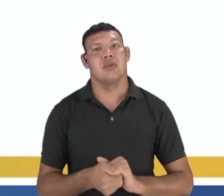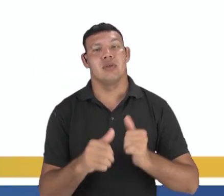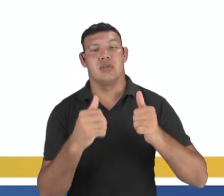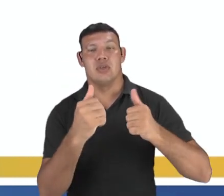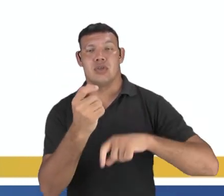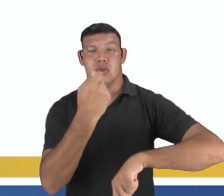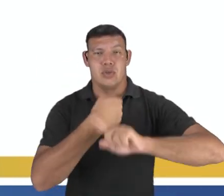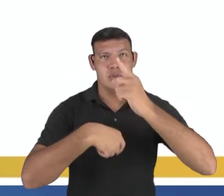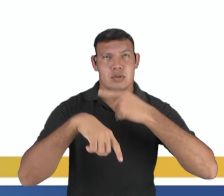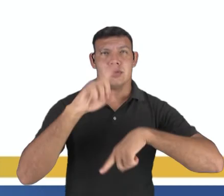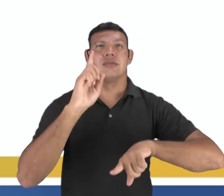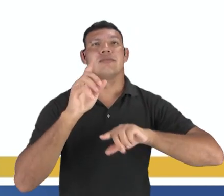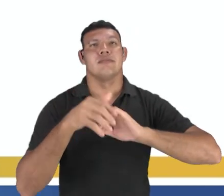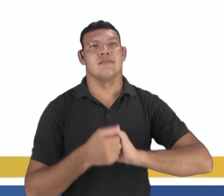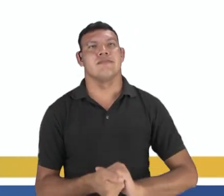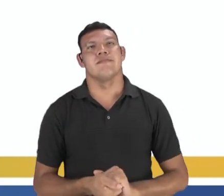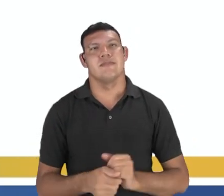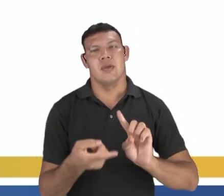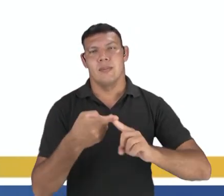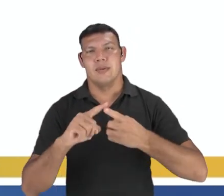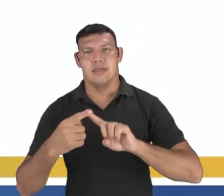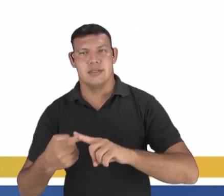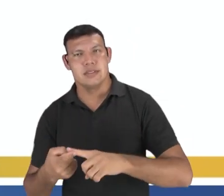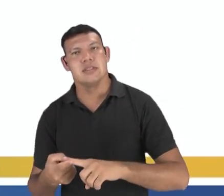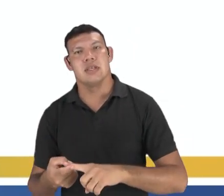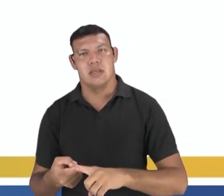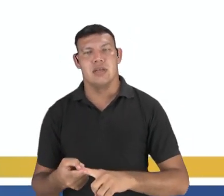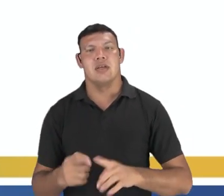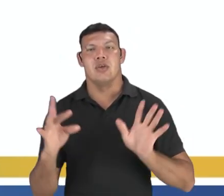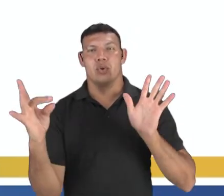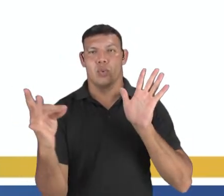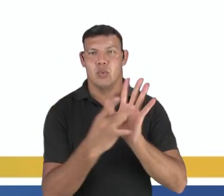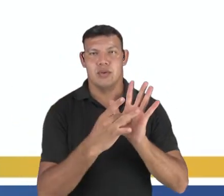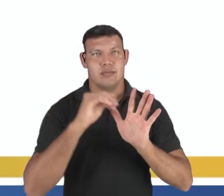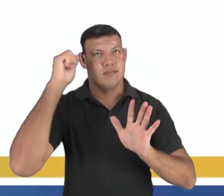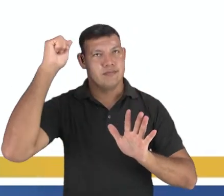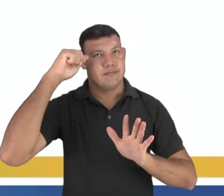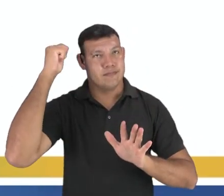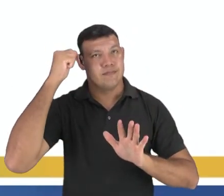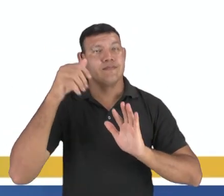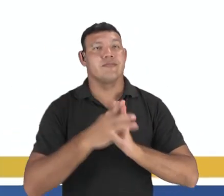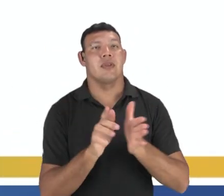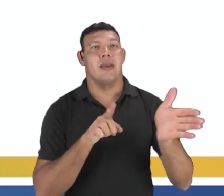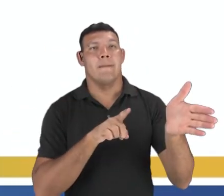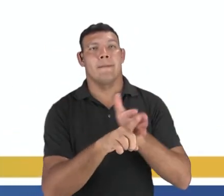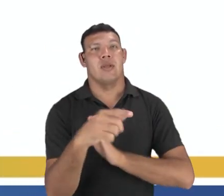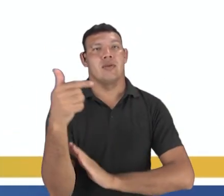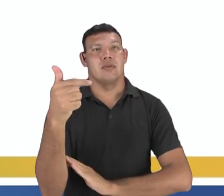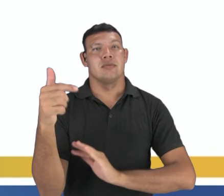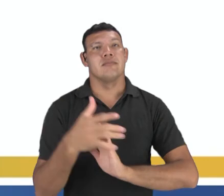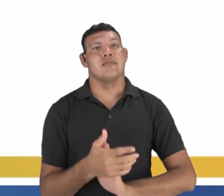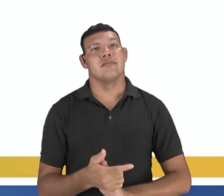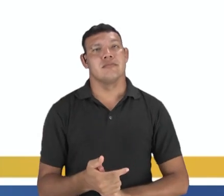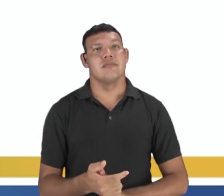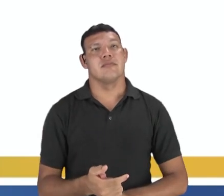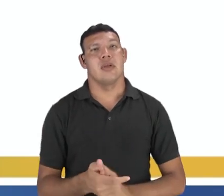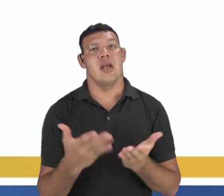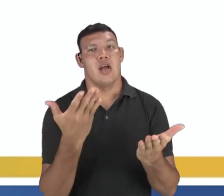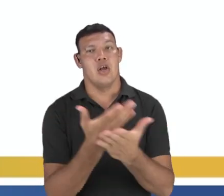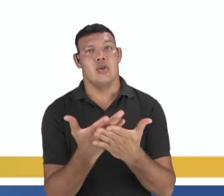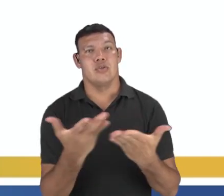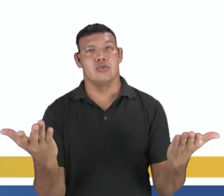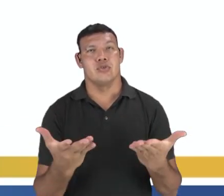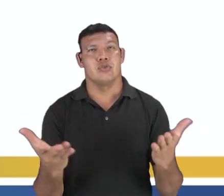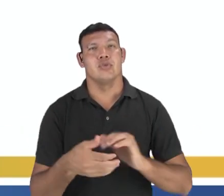é preciso ir além das limitações materiais para ser um verdadeiro artista segundo de acordo com a aula de hoje o que